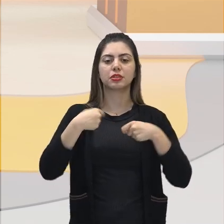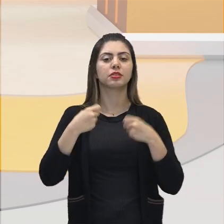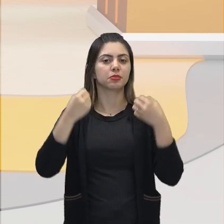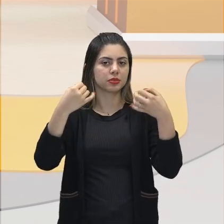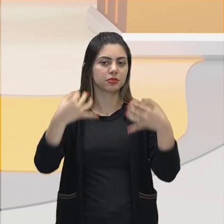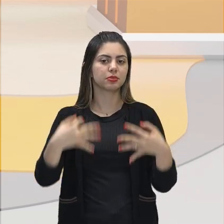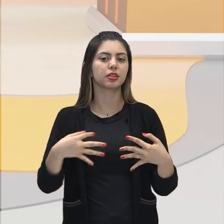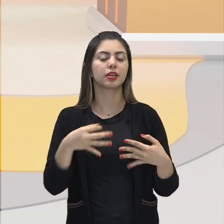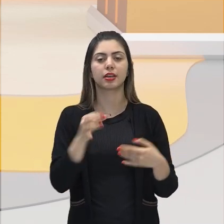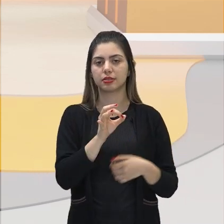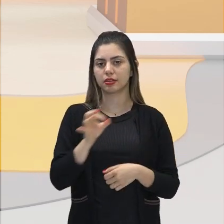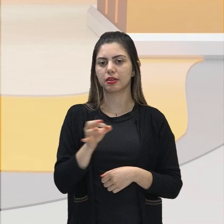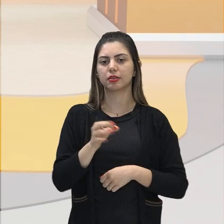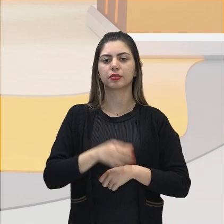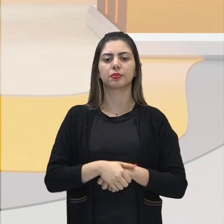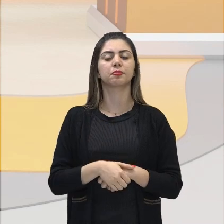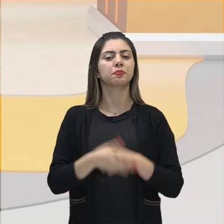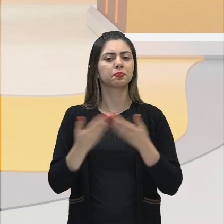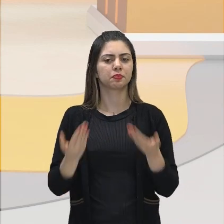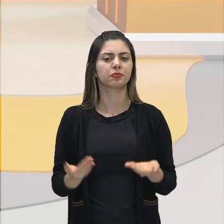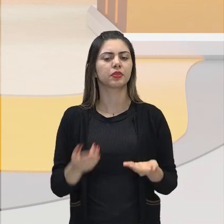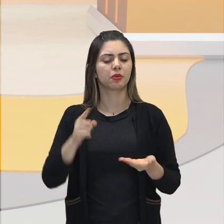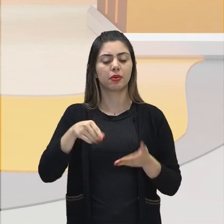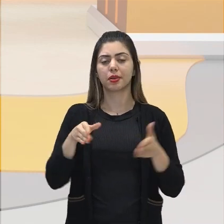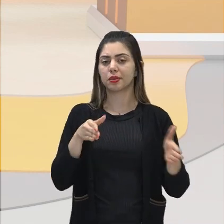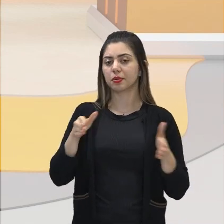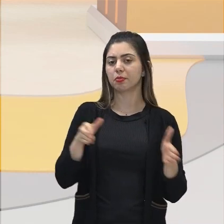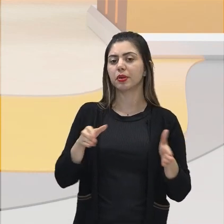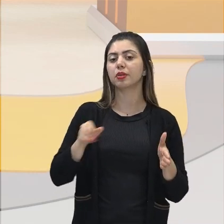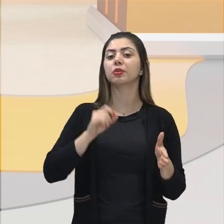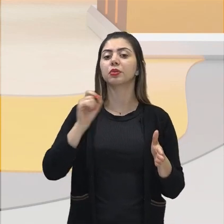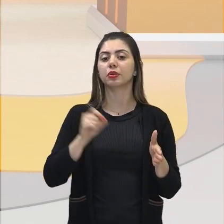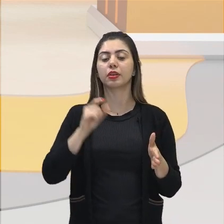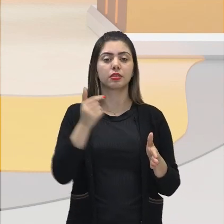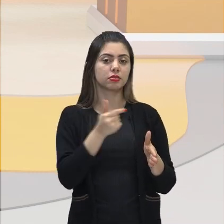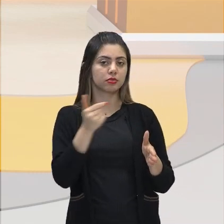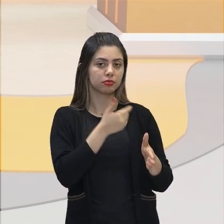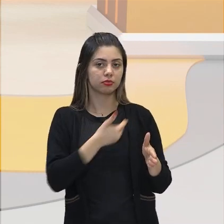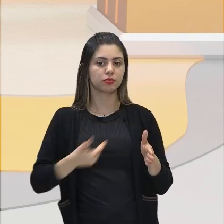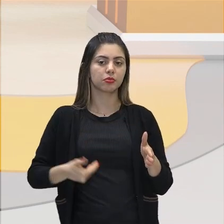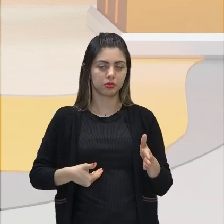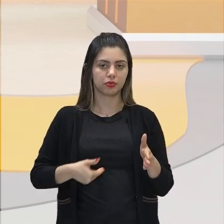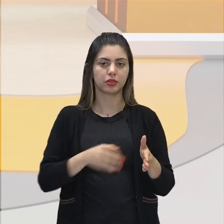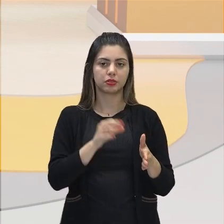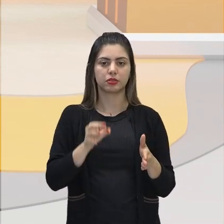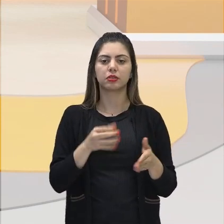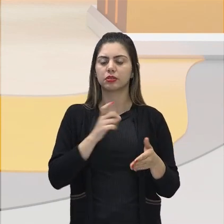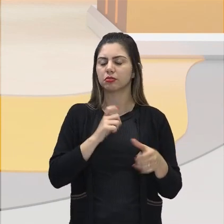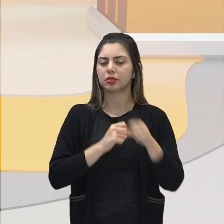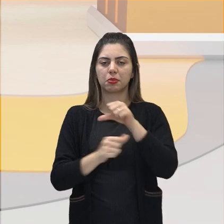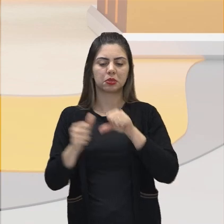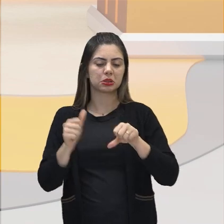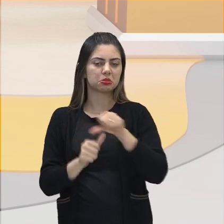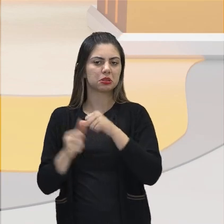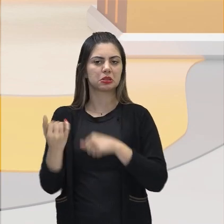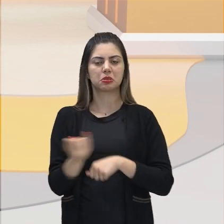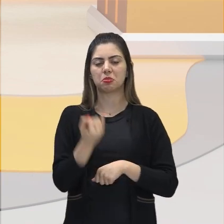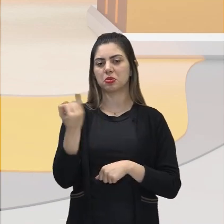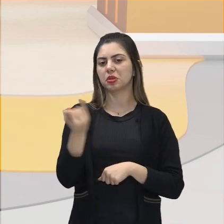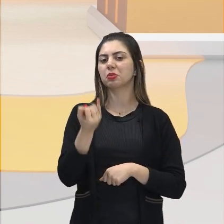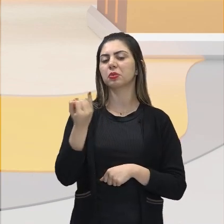conversar sobre. E é justamente nesse período do chamado Segundo Reinado que algumas transformações bem importantes